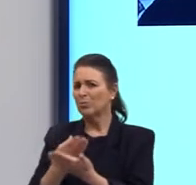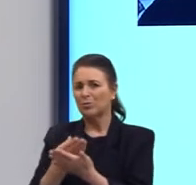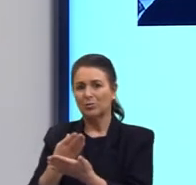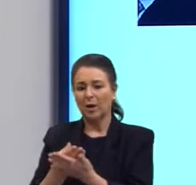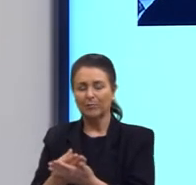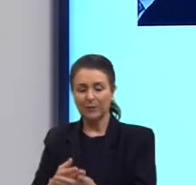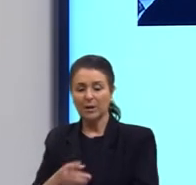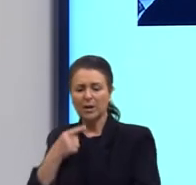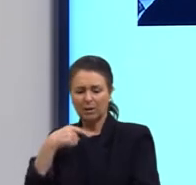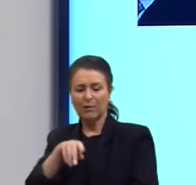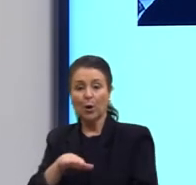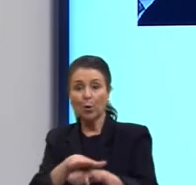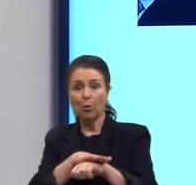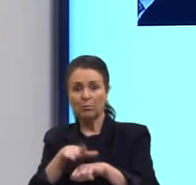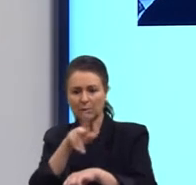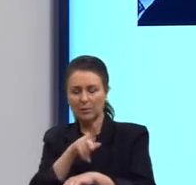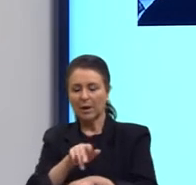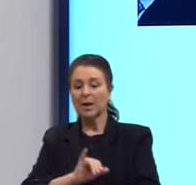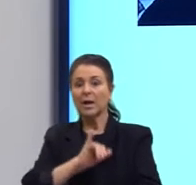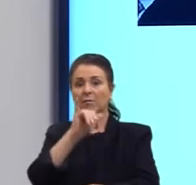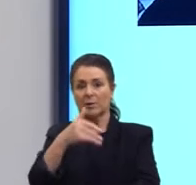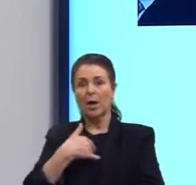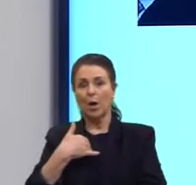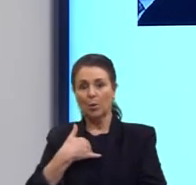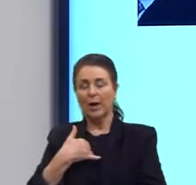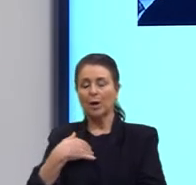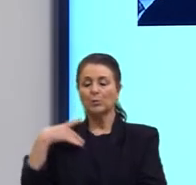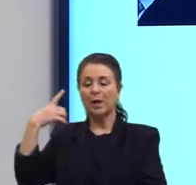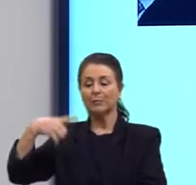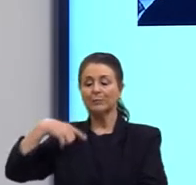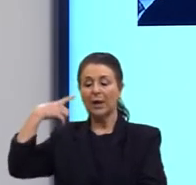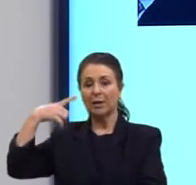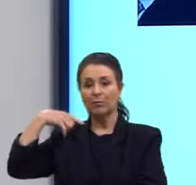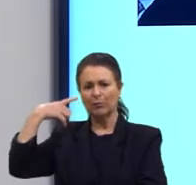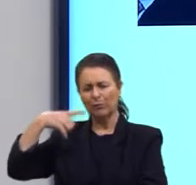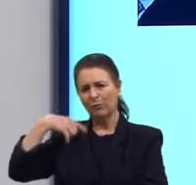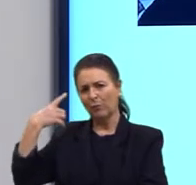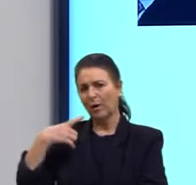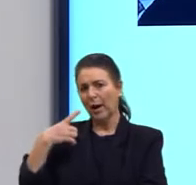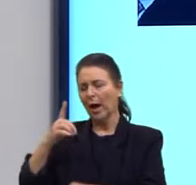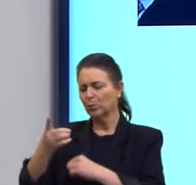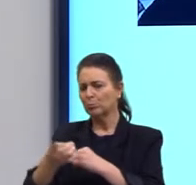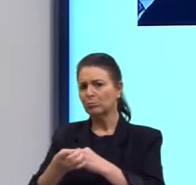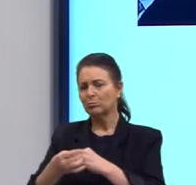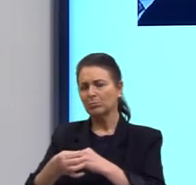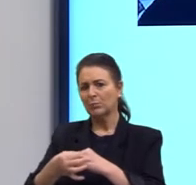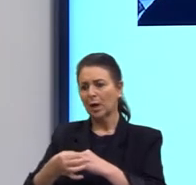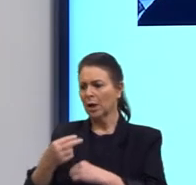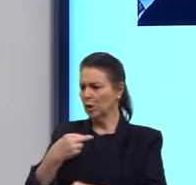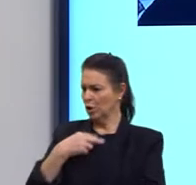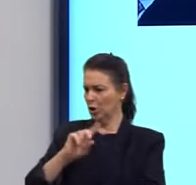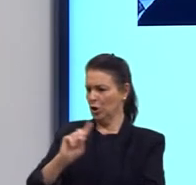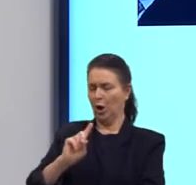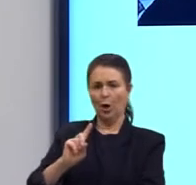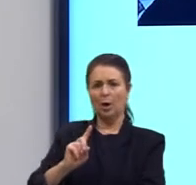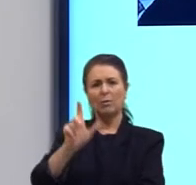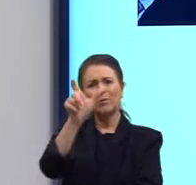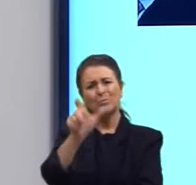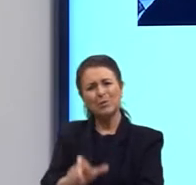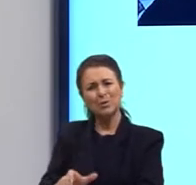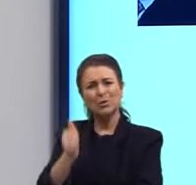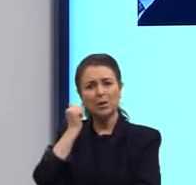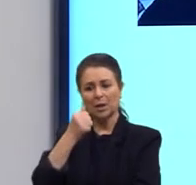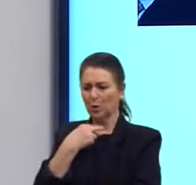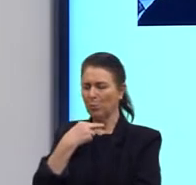para o professor dele e diz que queria ser advogado e o professor dele diz, não, uma pessoa negra não pode ser advogado, tu tem que ser